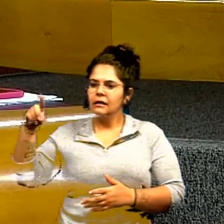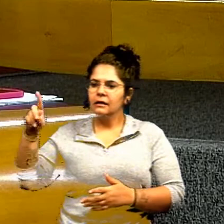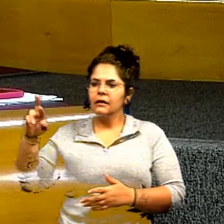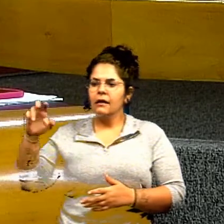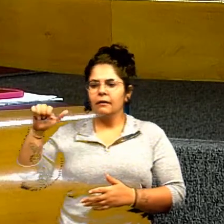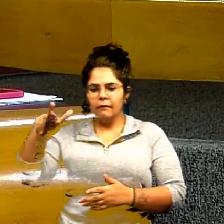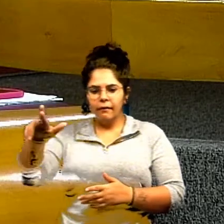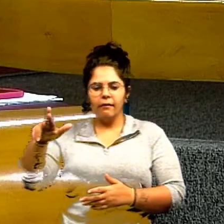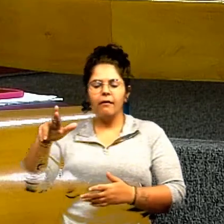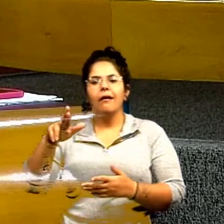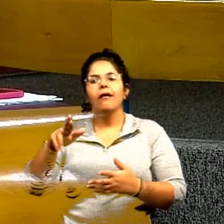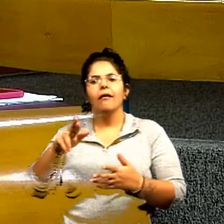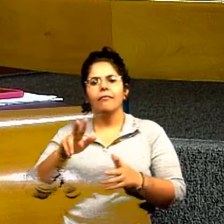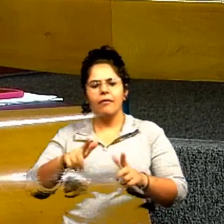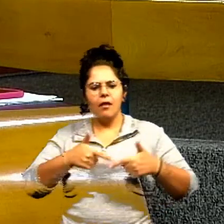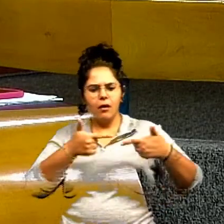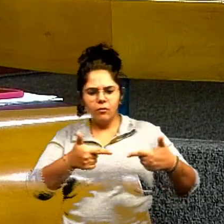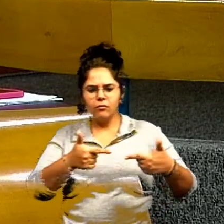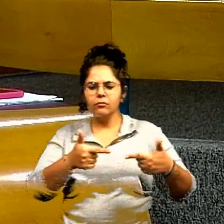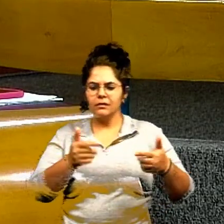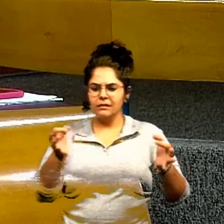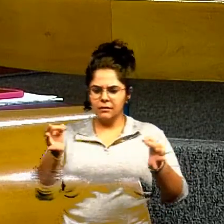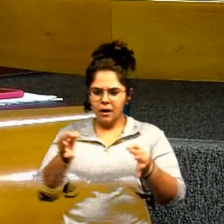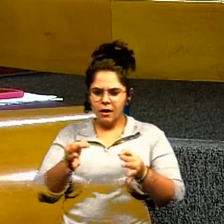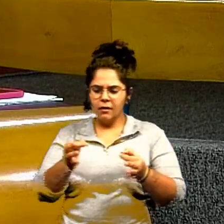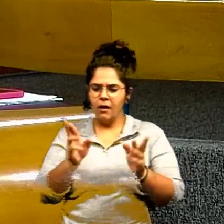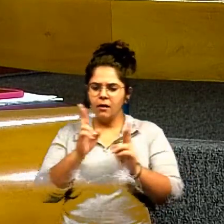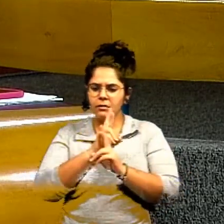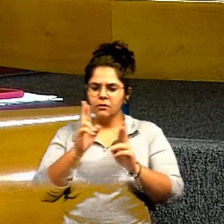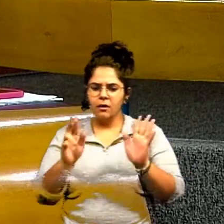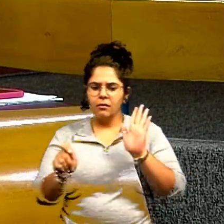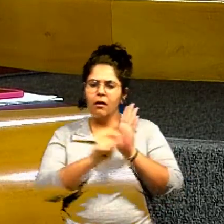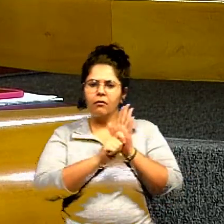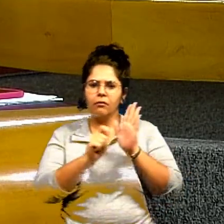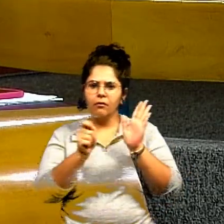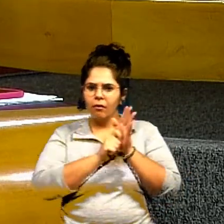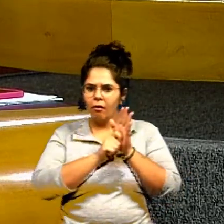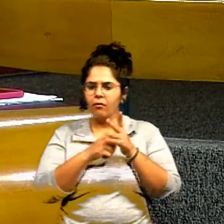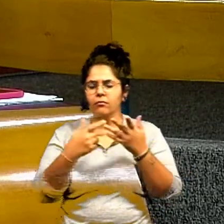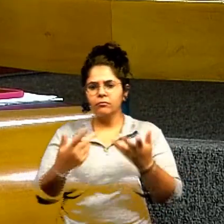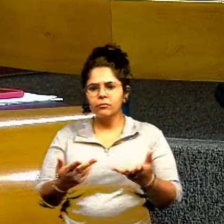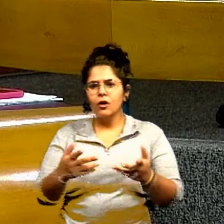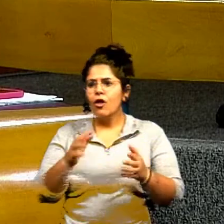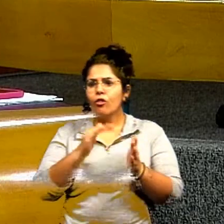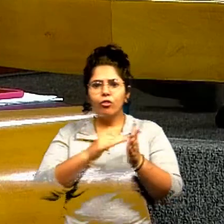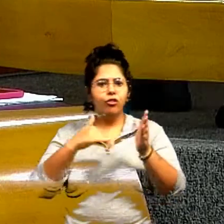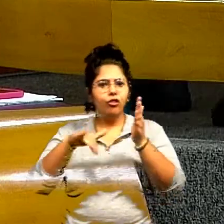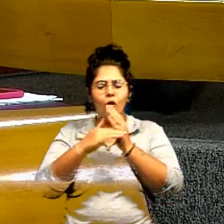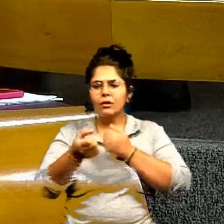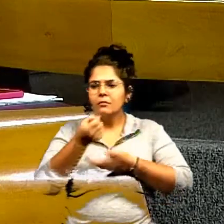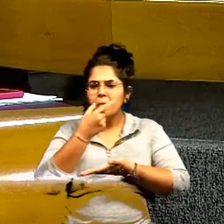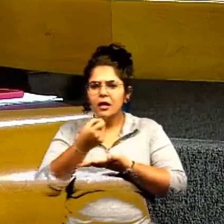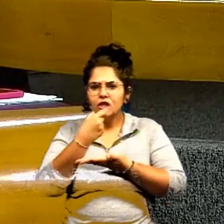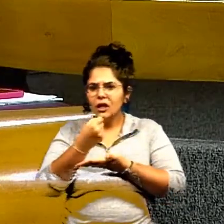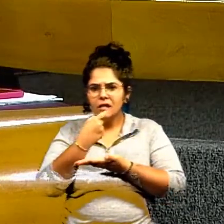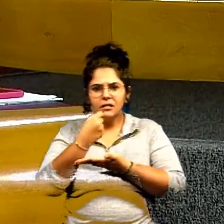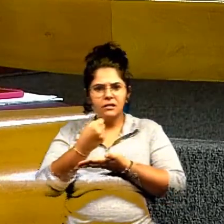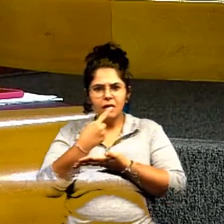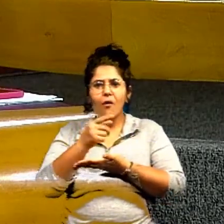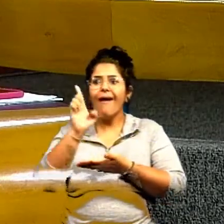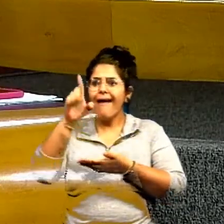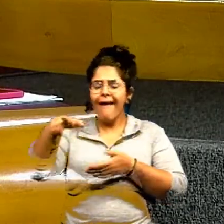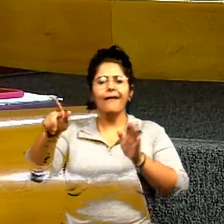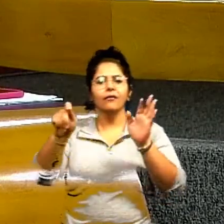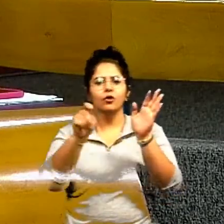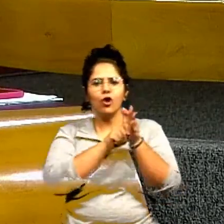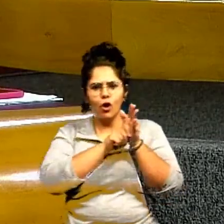e falou da questão de drogas todas as medicações são drogas todas elas todas as medicações